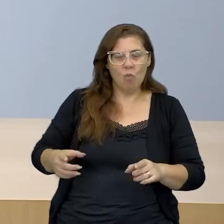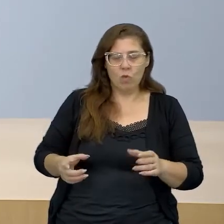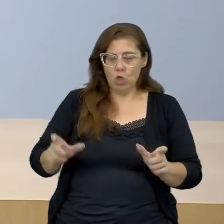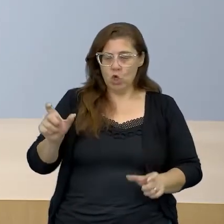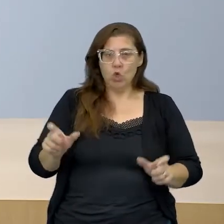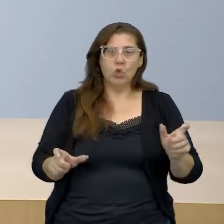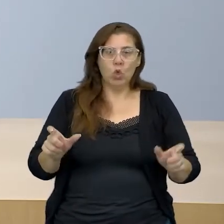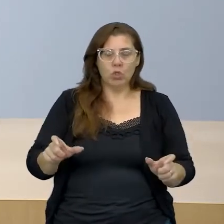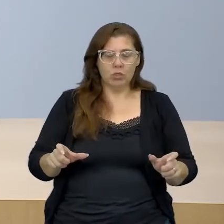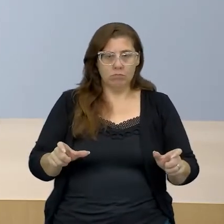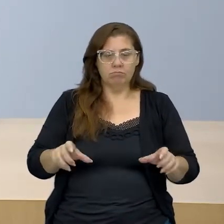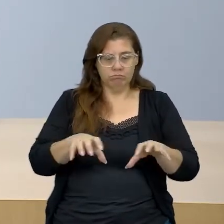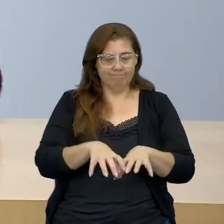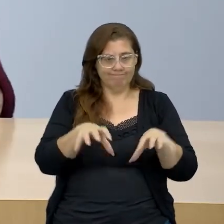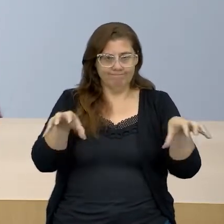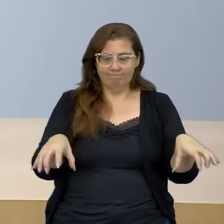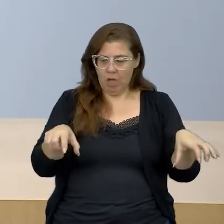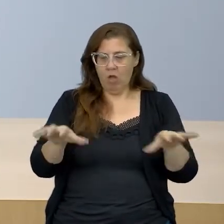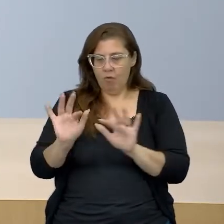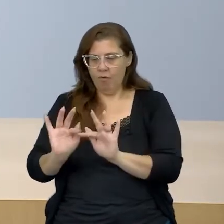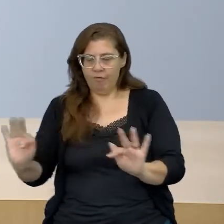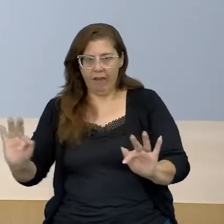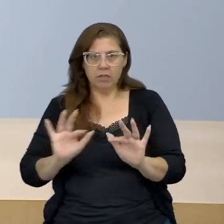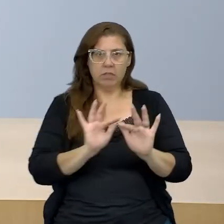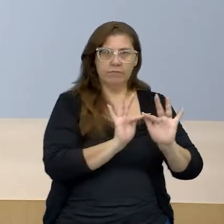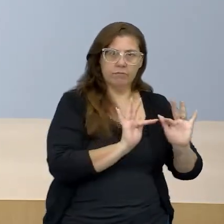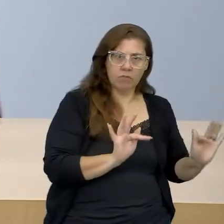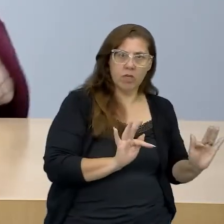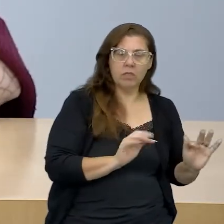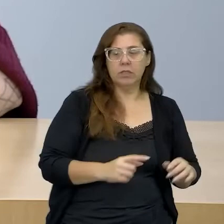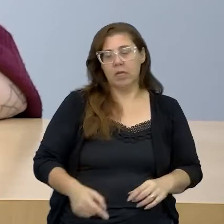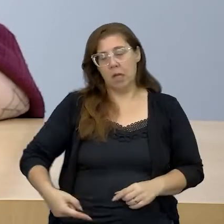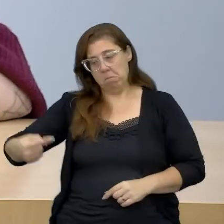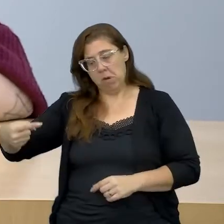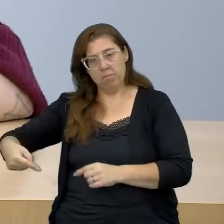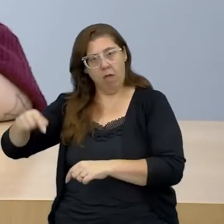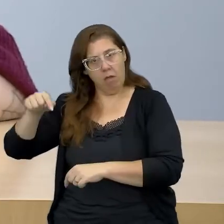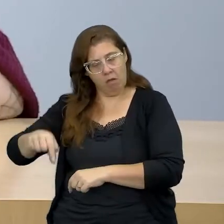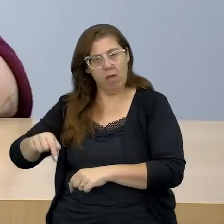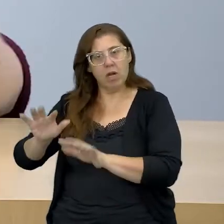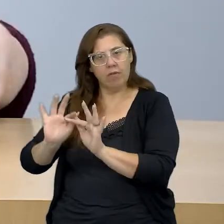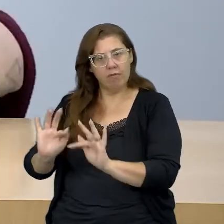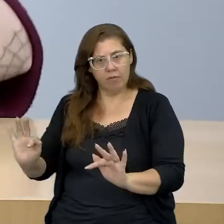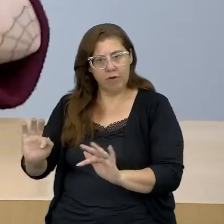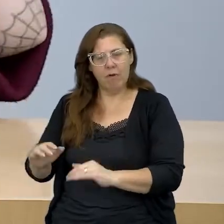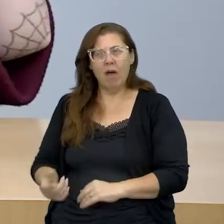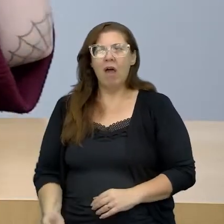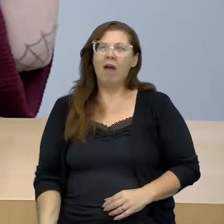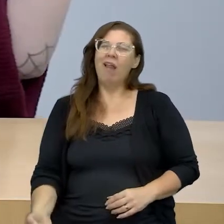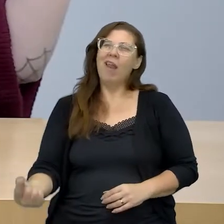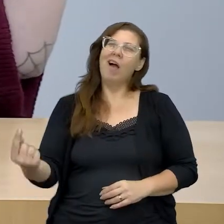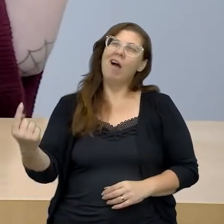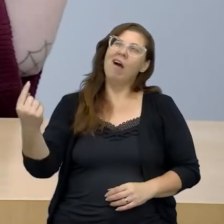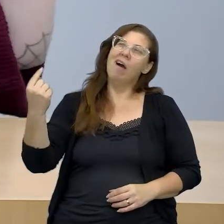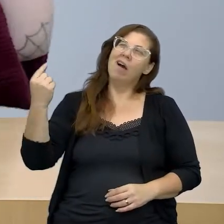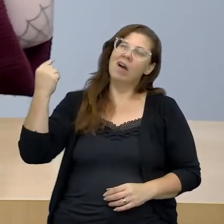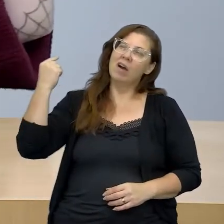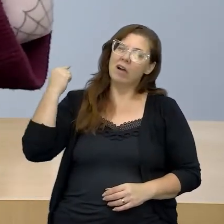motes, entre duas frases, digamos assim. A primeira que nos remete lá para,